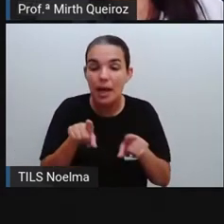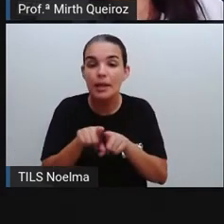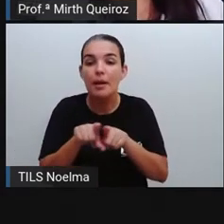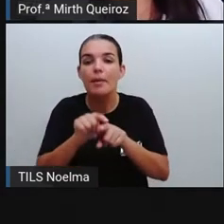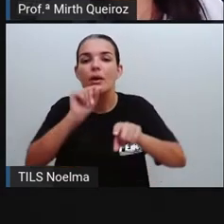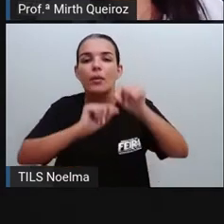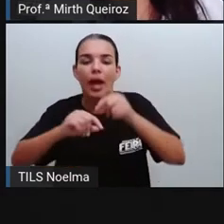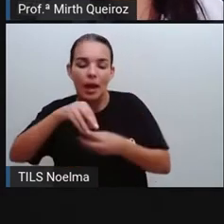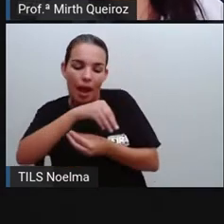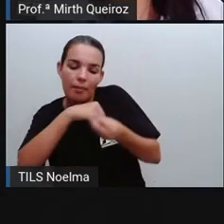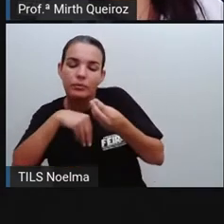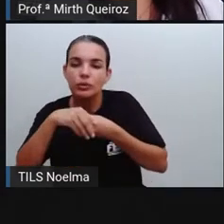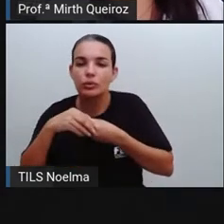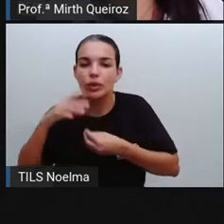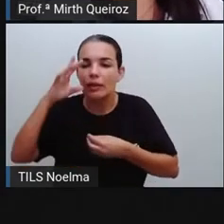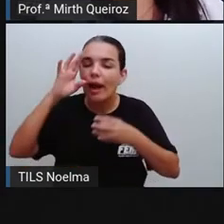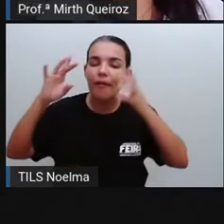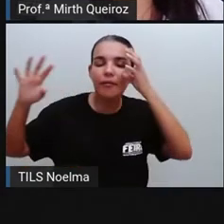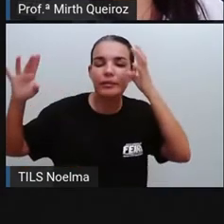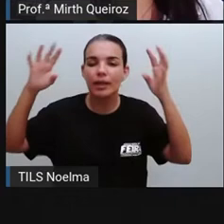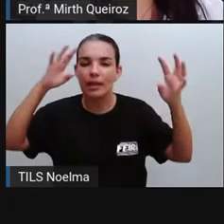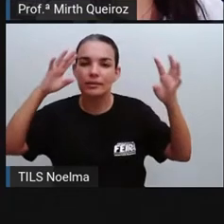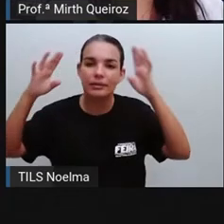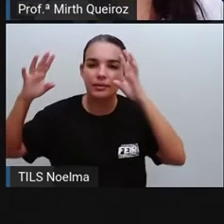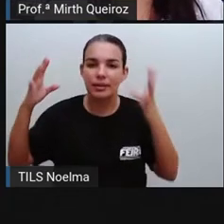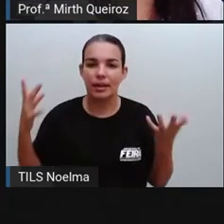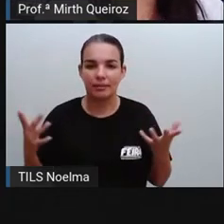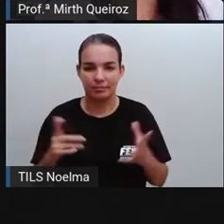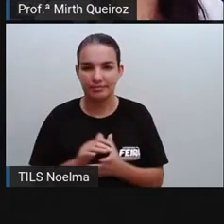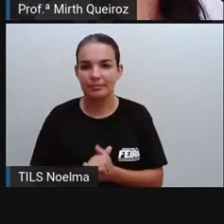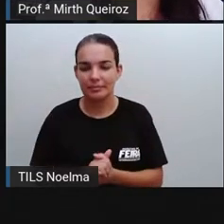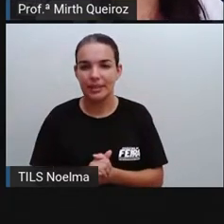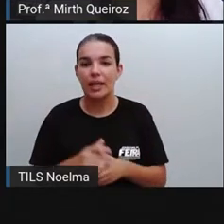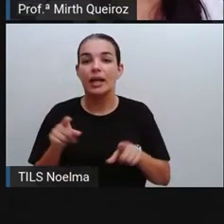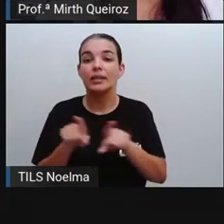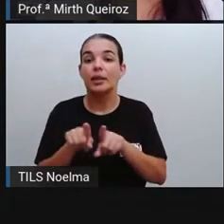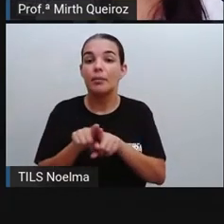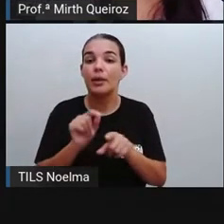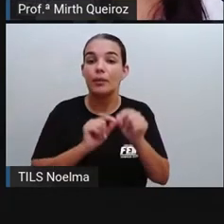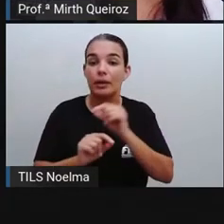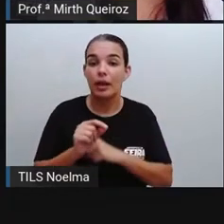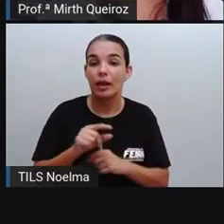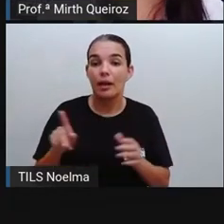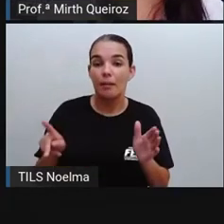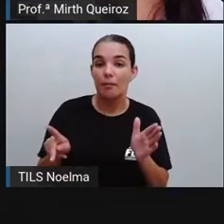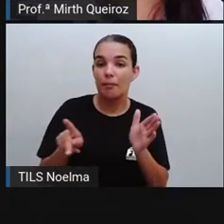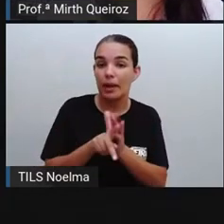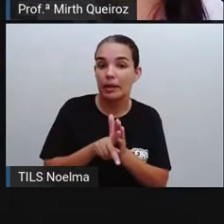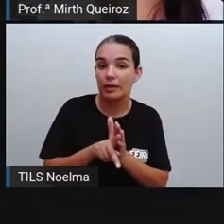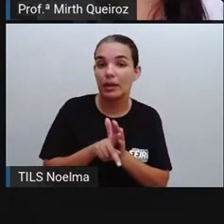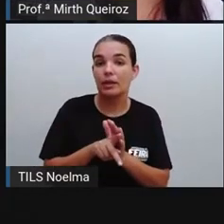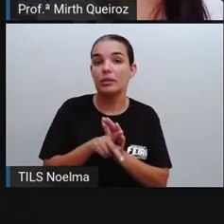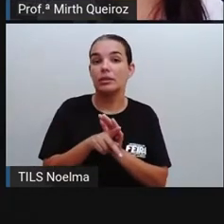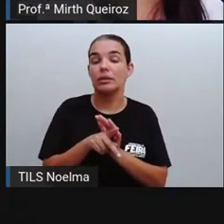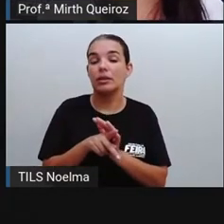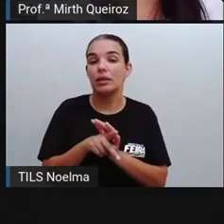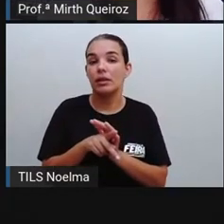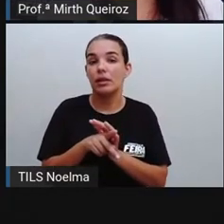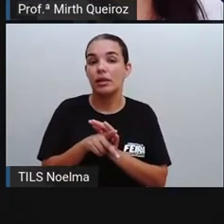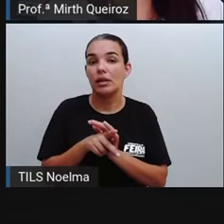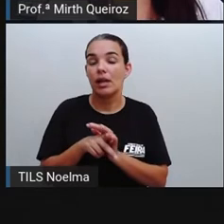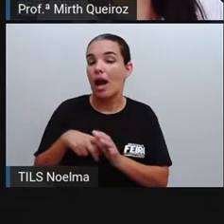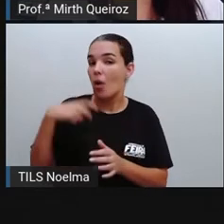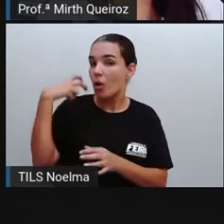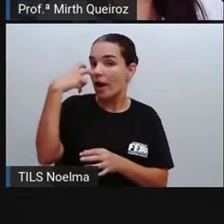a fantasia, né? Apresentando aí elementos fantasiosos. E, neste caso, as lendas fazem parte da